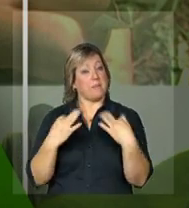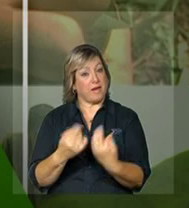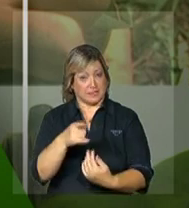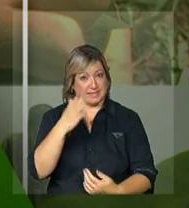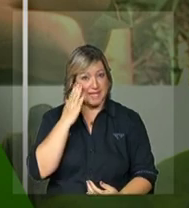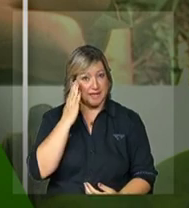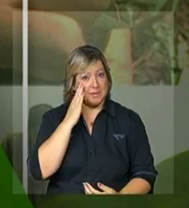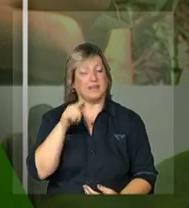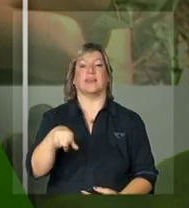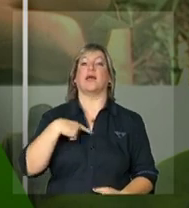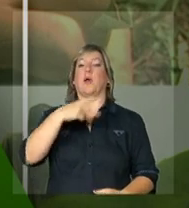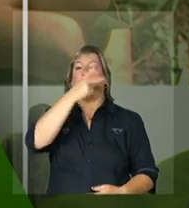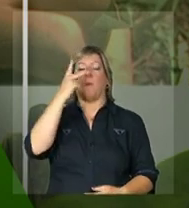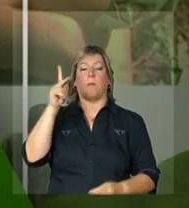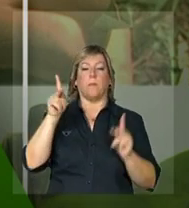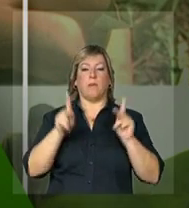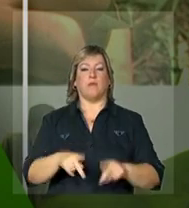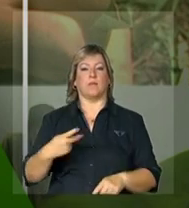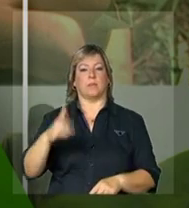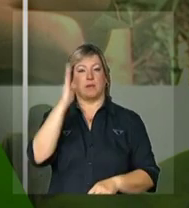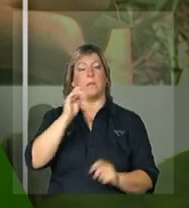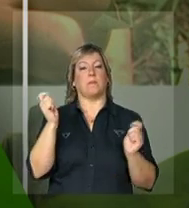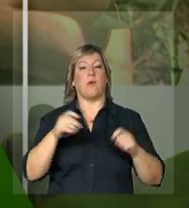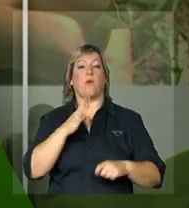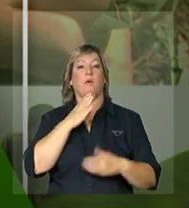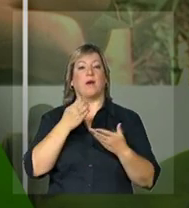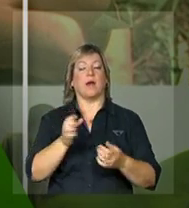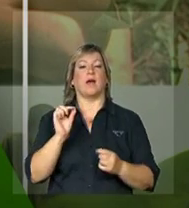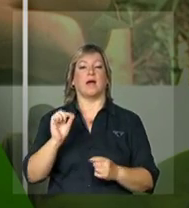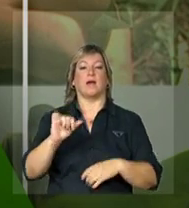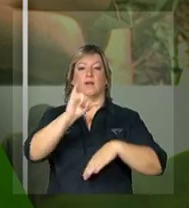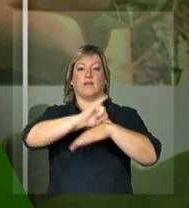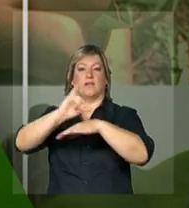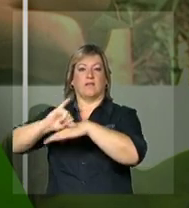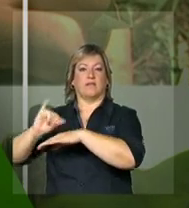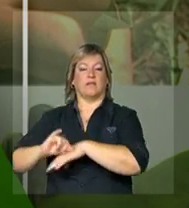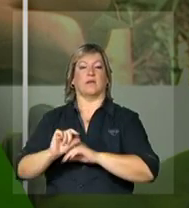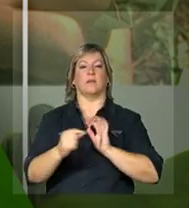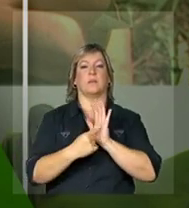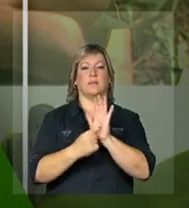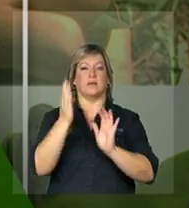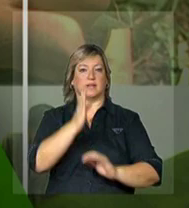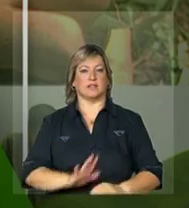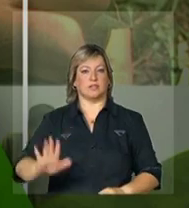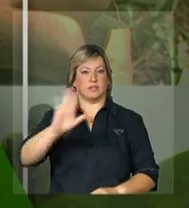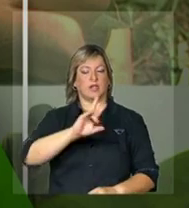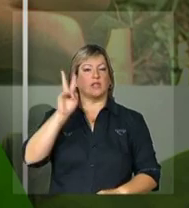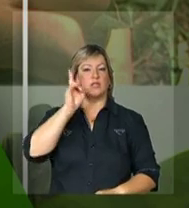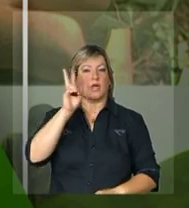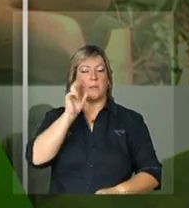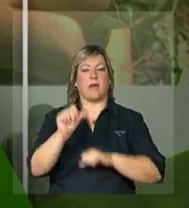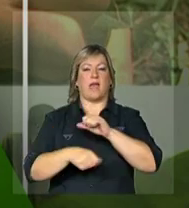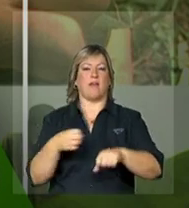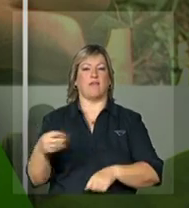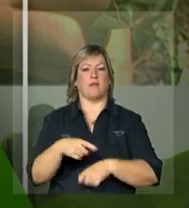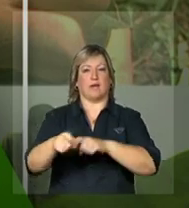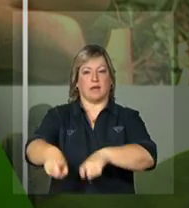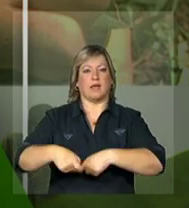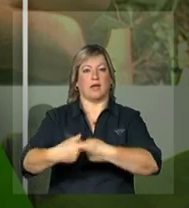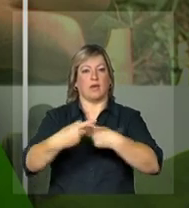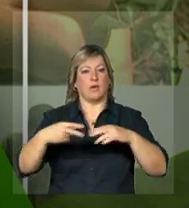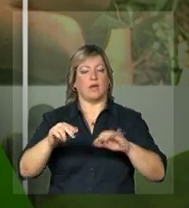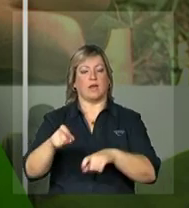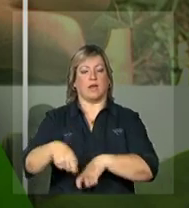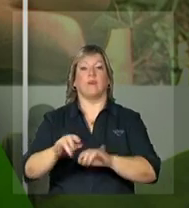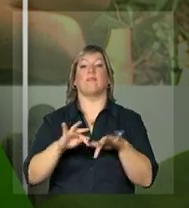desse Brasil pode ser conhecido de perto na 8ª edição da Feira Nacional da Agricultura Familiar e Reforma Agrária. Quem tem os detalhes é a